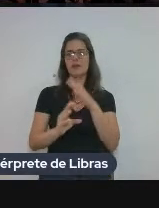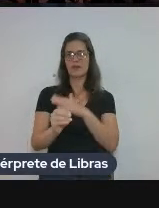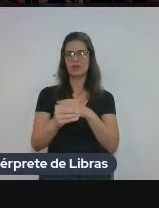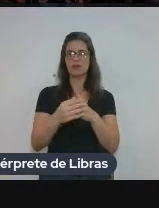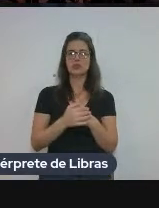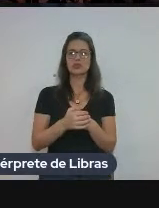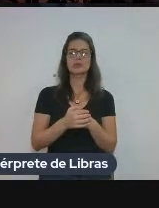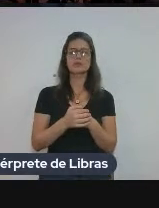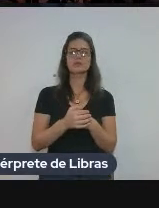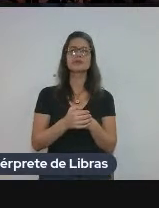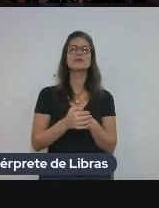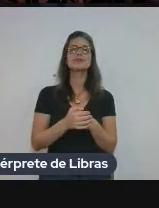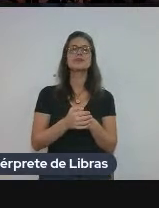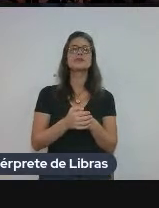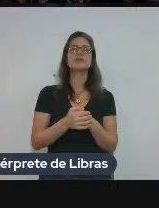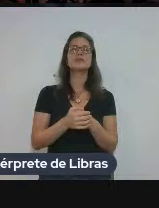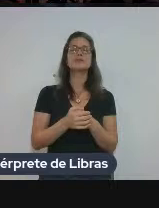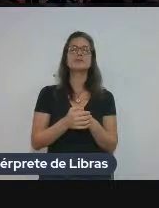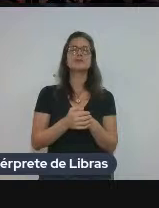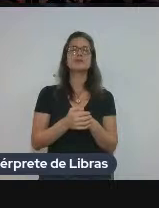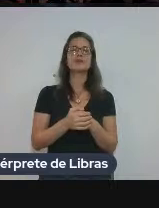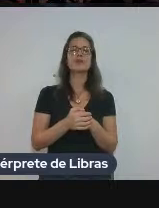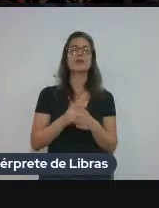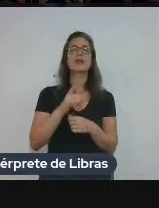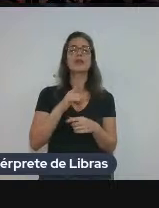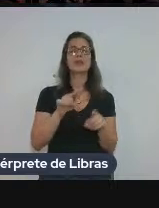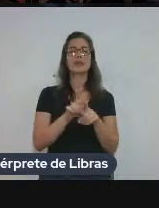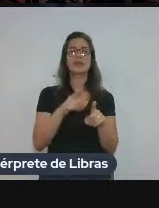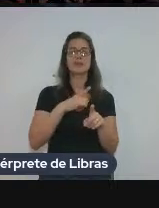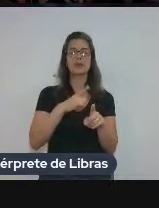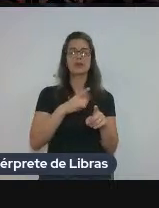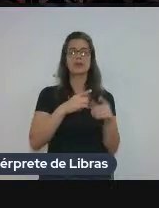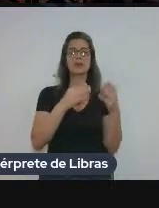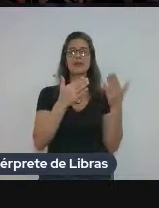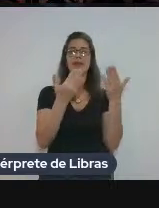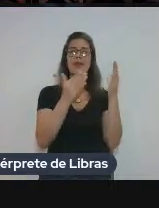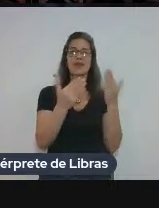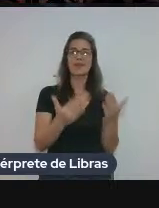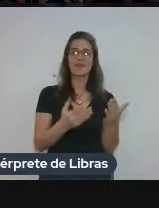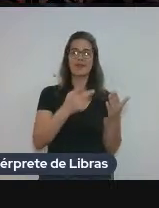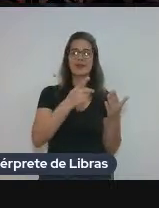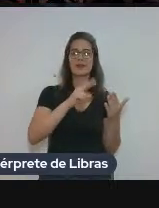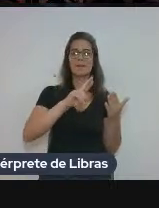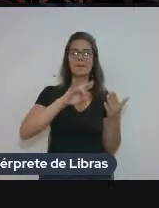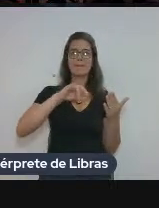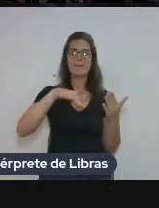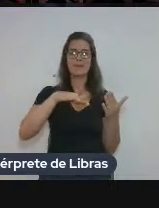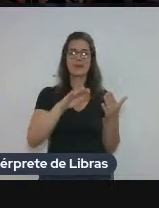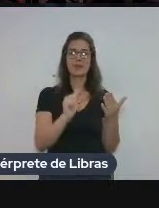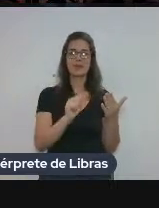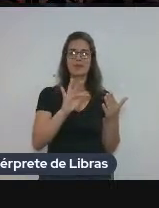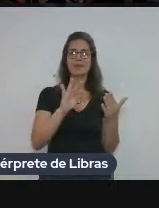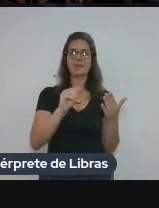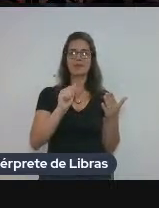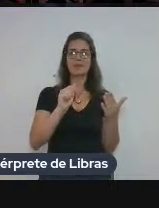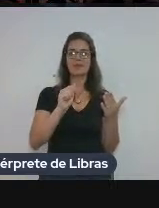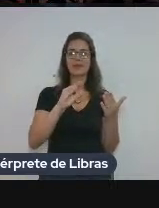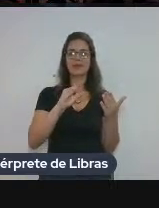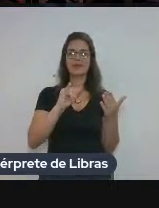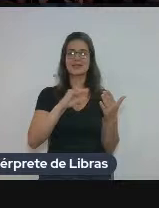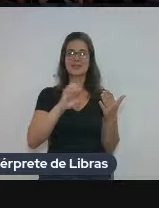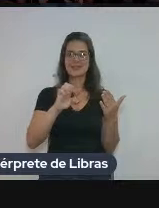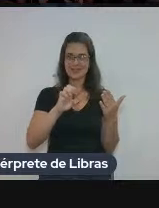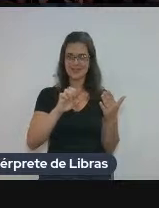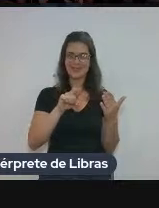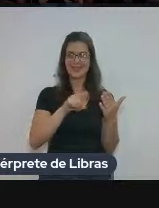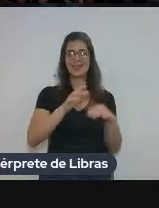E a gente identificou os equivalentes prima face primeiro, né? Porque são mais fáceis de identificar quando você está